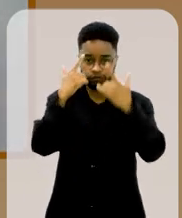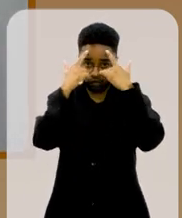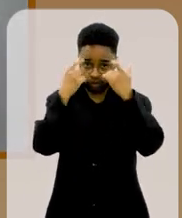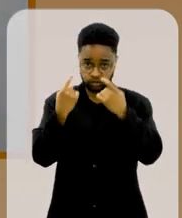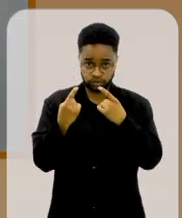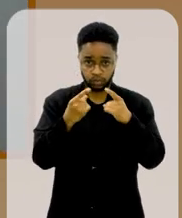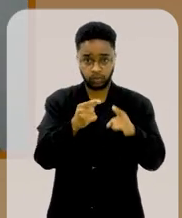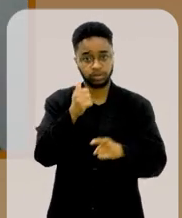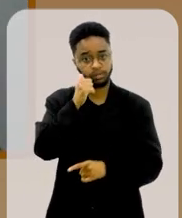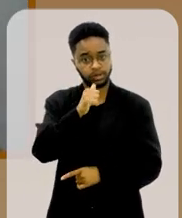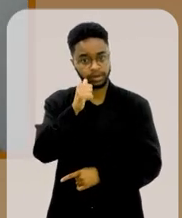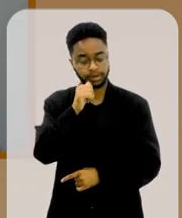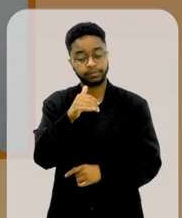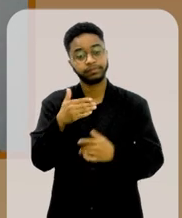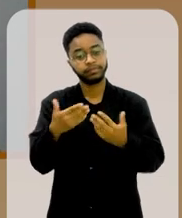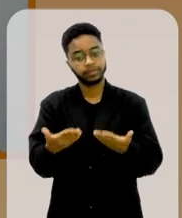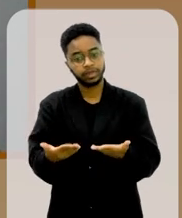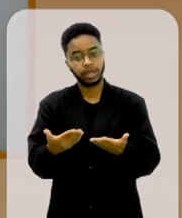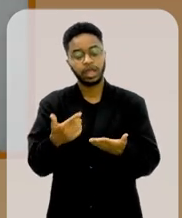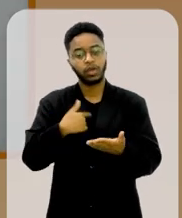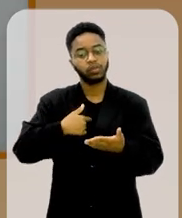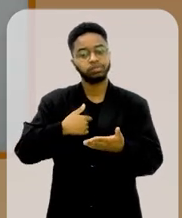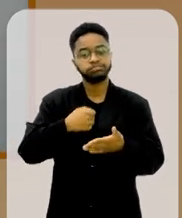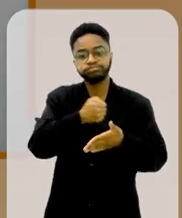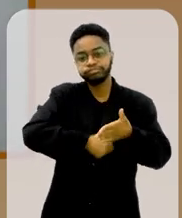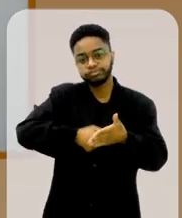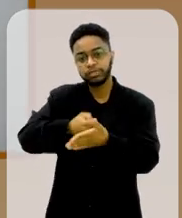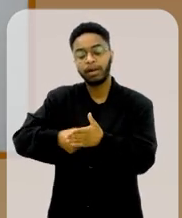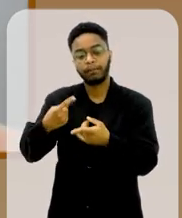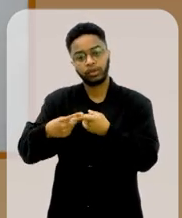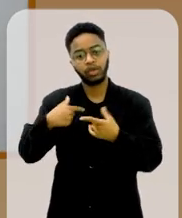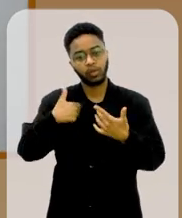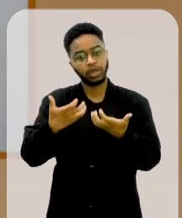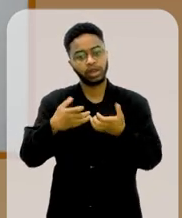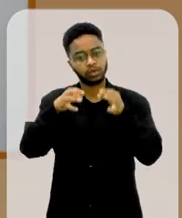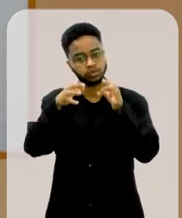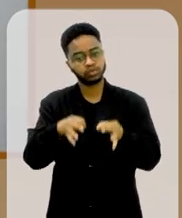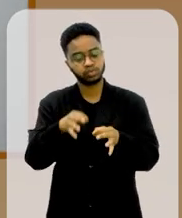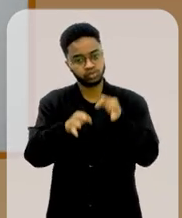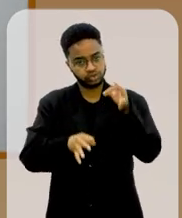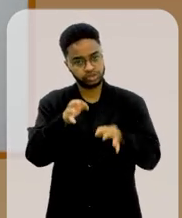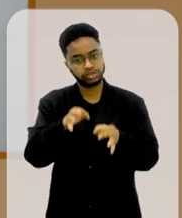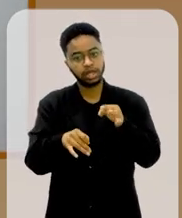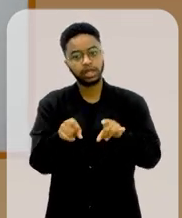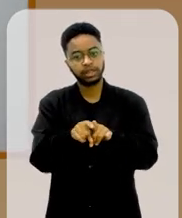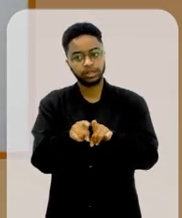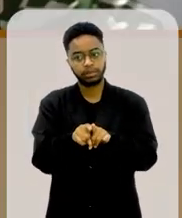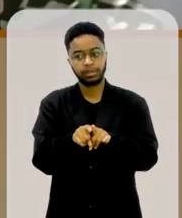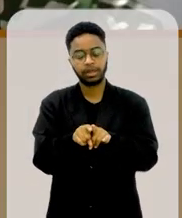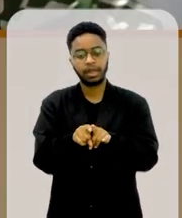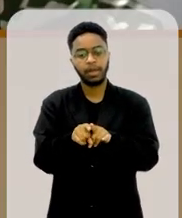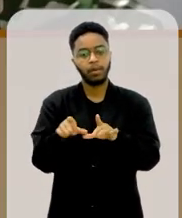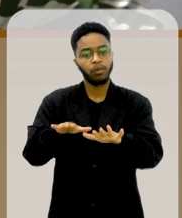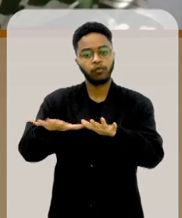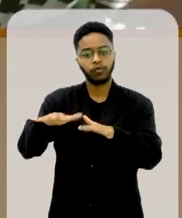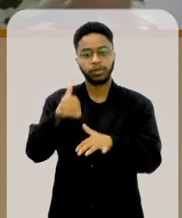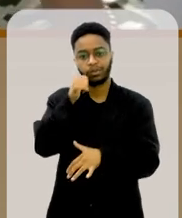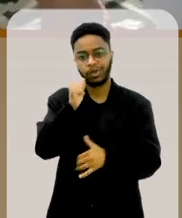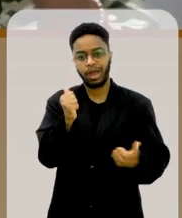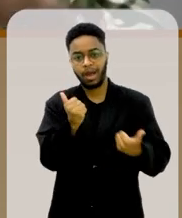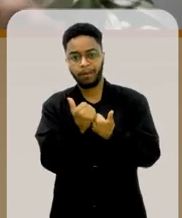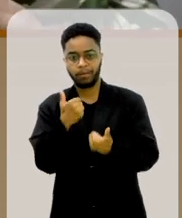tudo isso. Aí eu comecei a lutar a causa, porque eu queria justiça e eu tinha o apoio do movimento de mulheres.